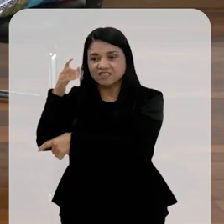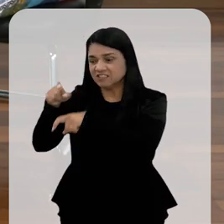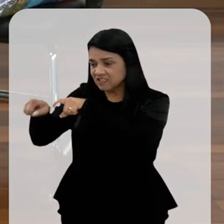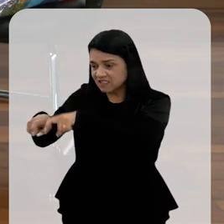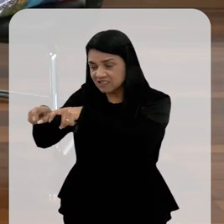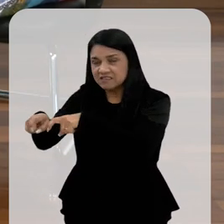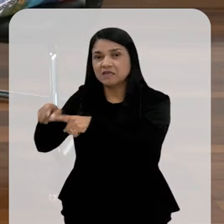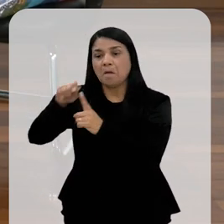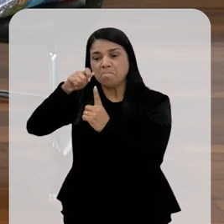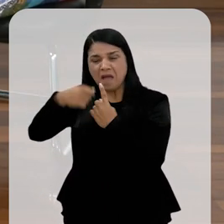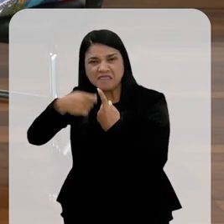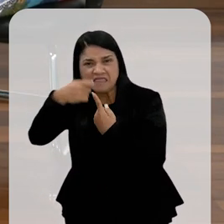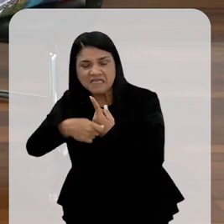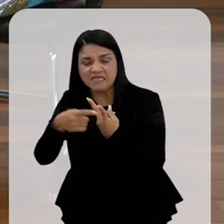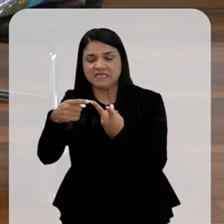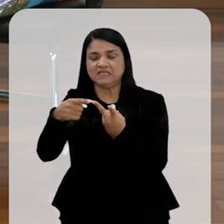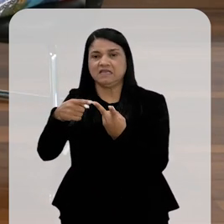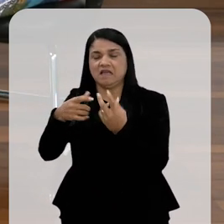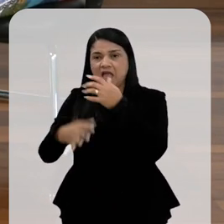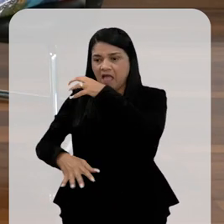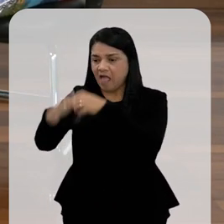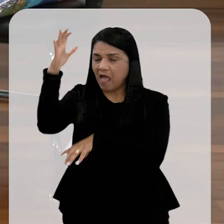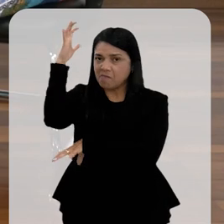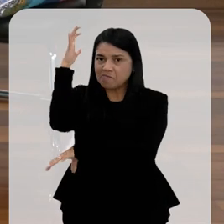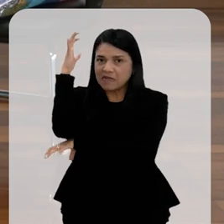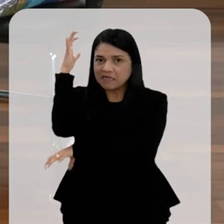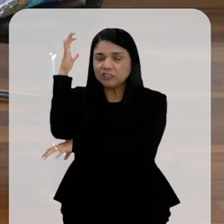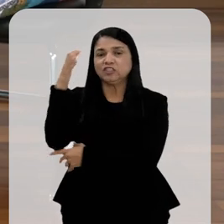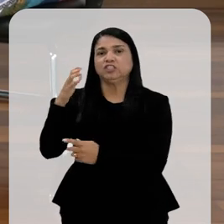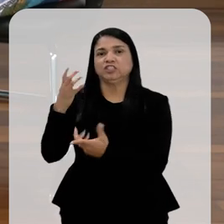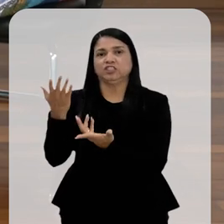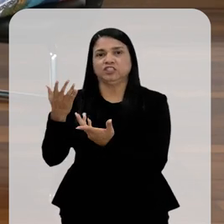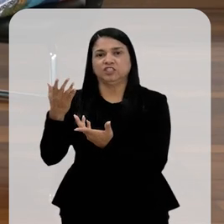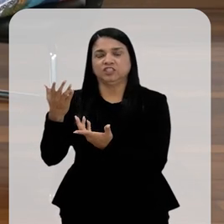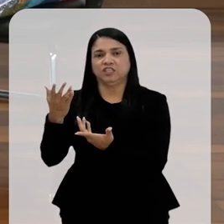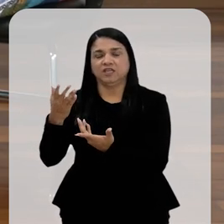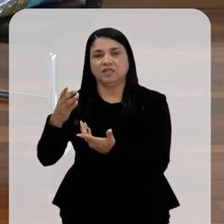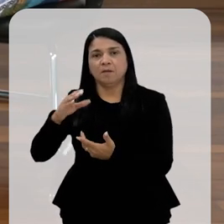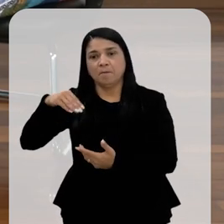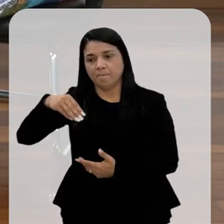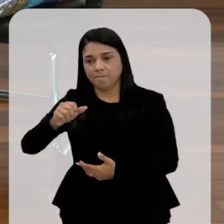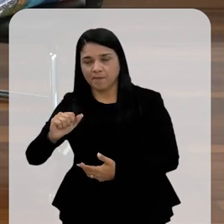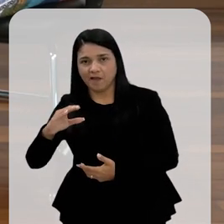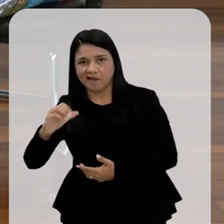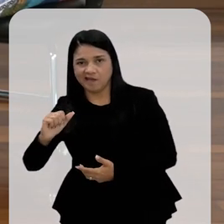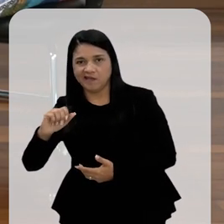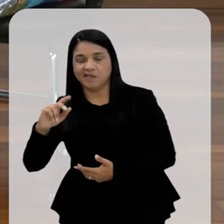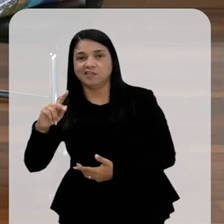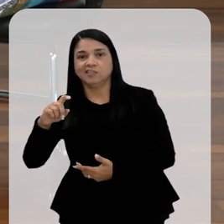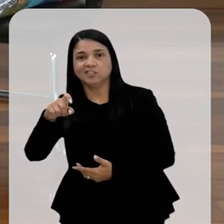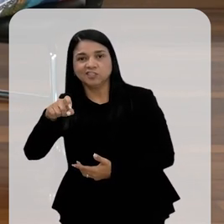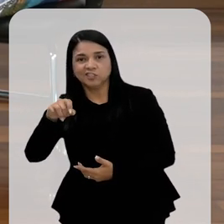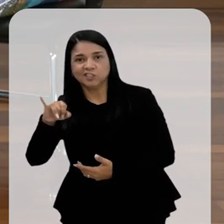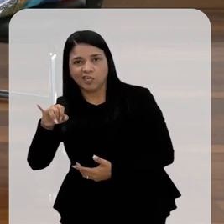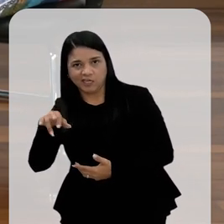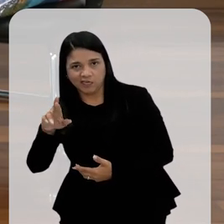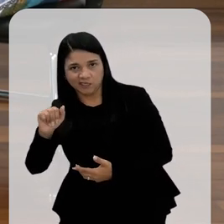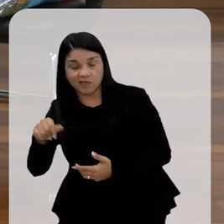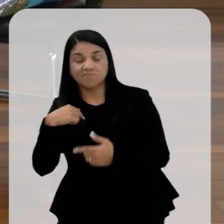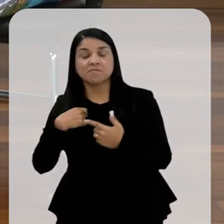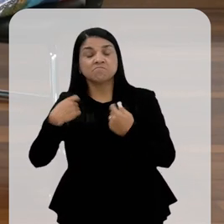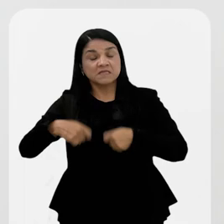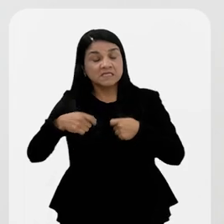produções como banana, abacaxi, macaxeira. Então, a gente precisa pensar as políticas